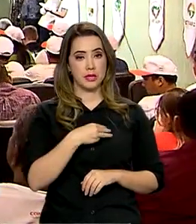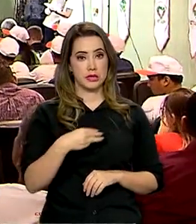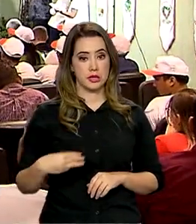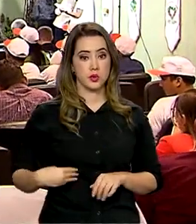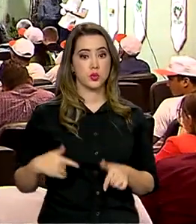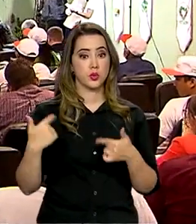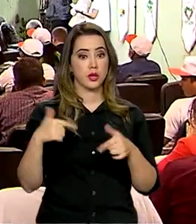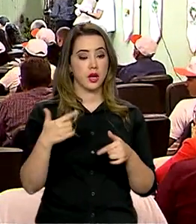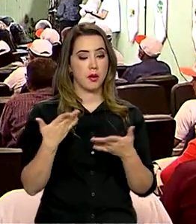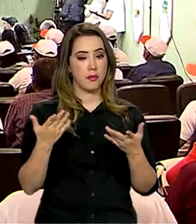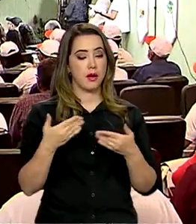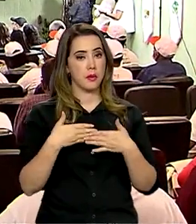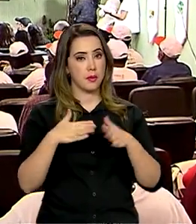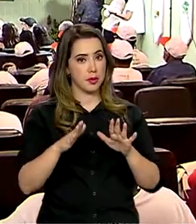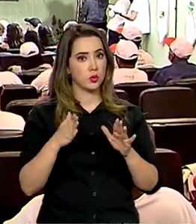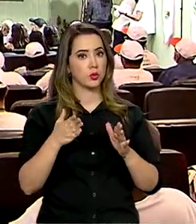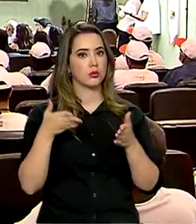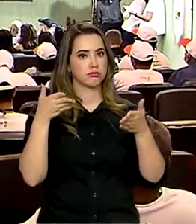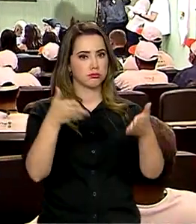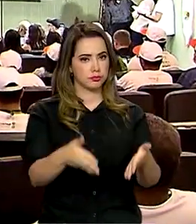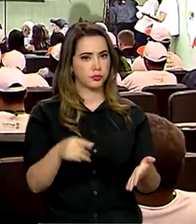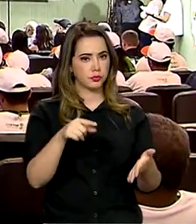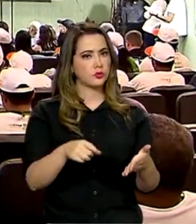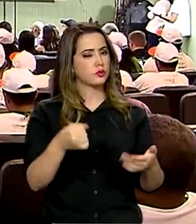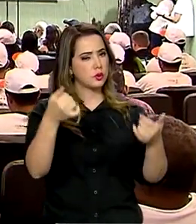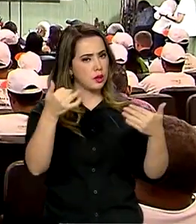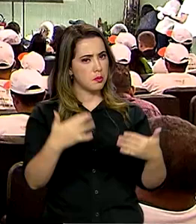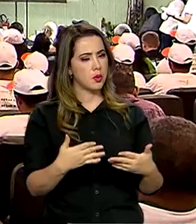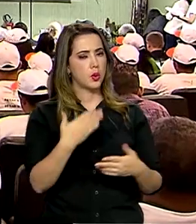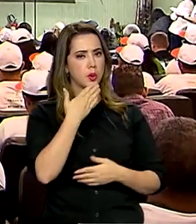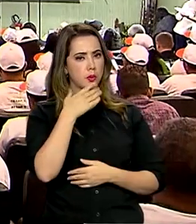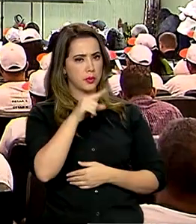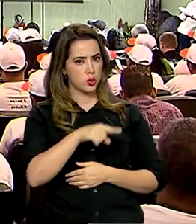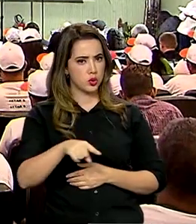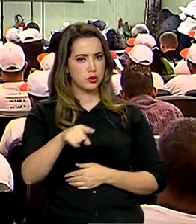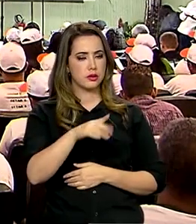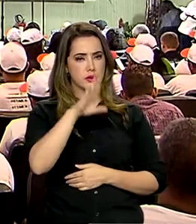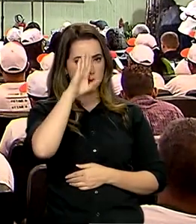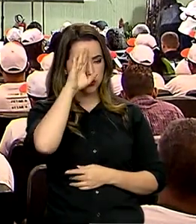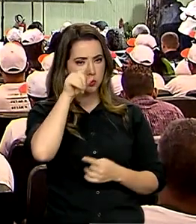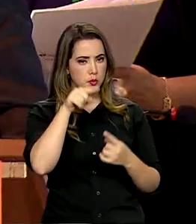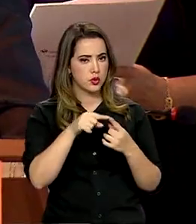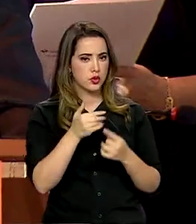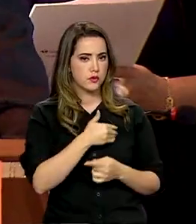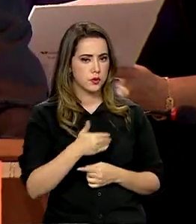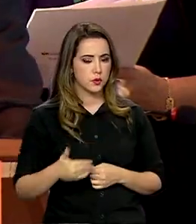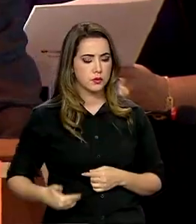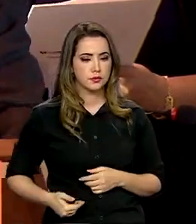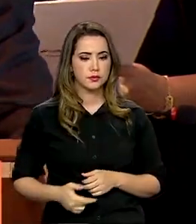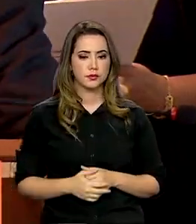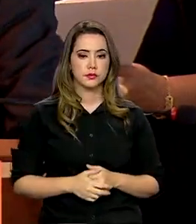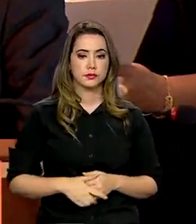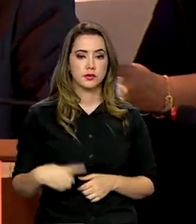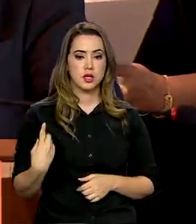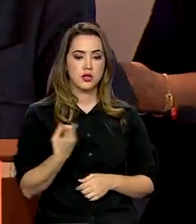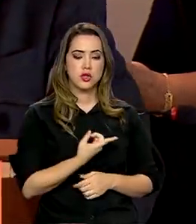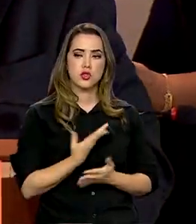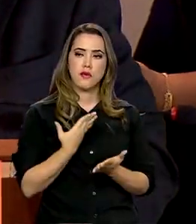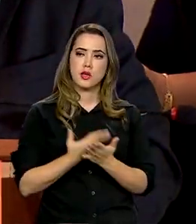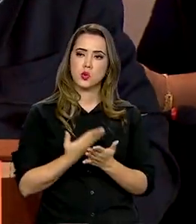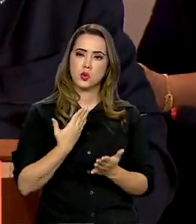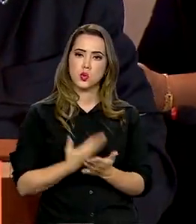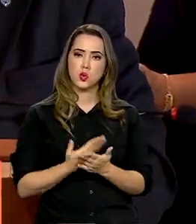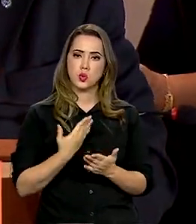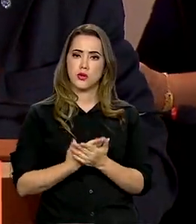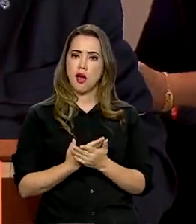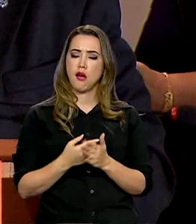Congresso e disse que as demandas dos trabalhadores rurais são prioridades do governo. Nós vamos aprofundar o trabalho